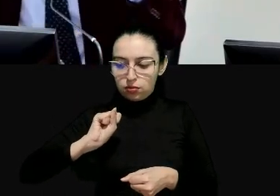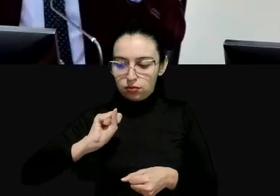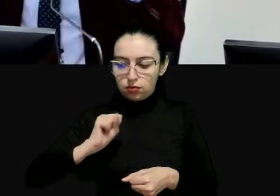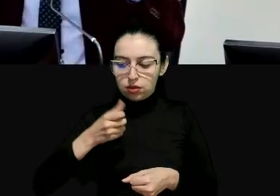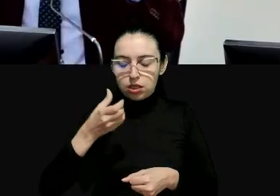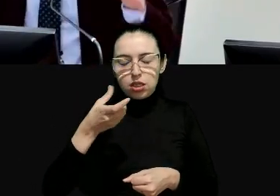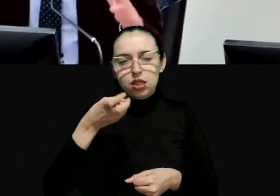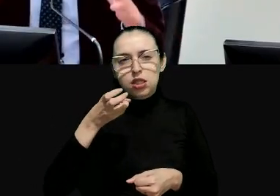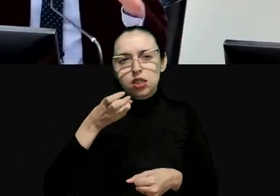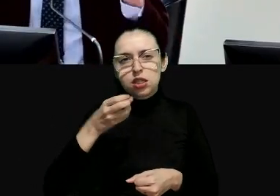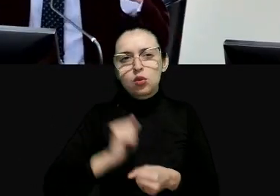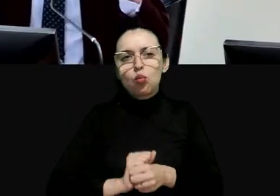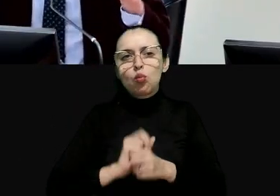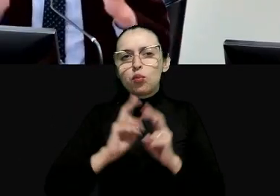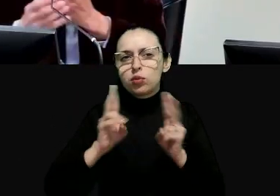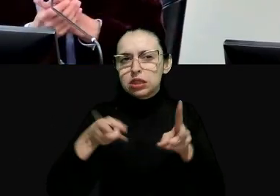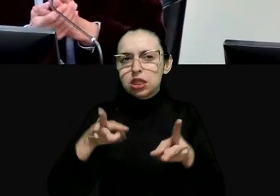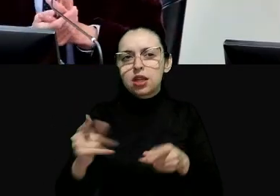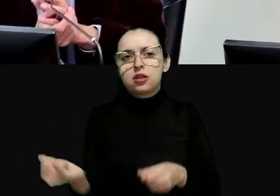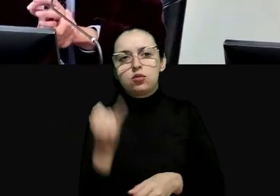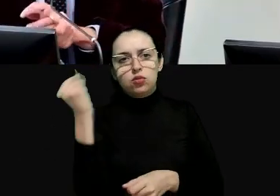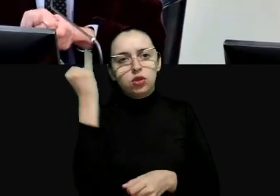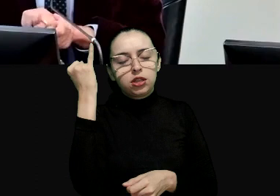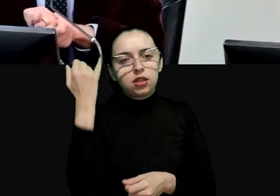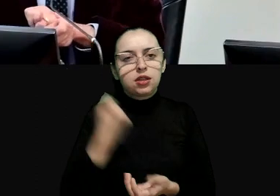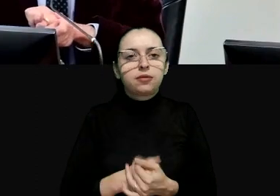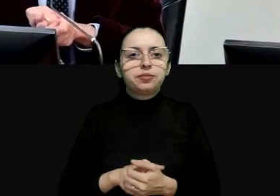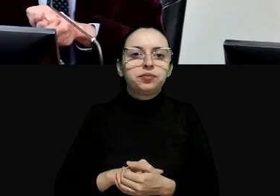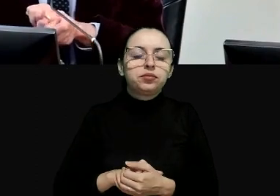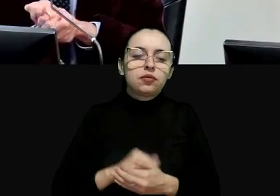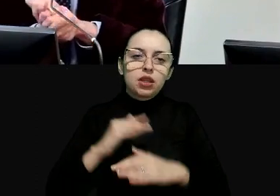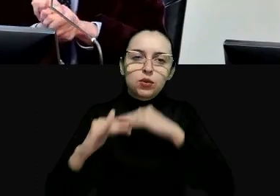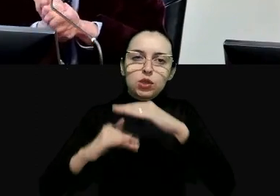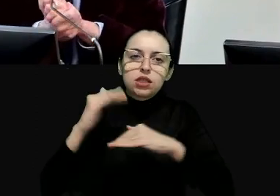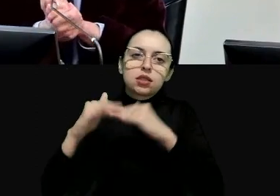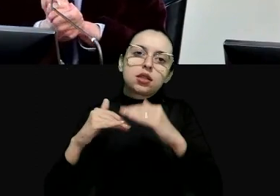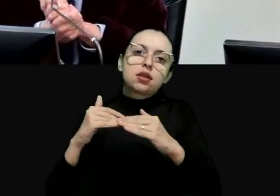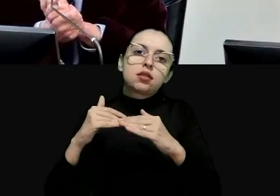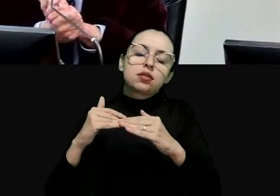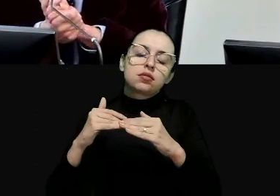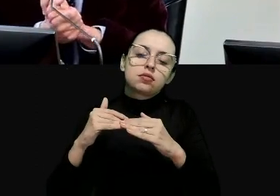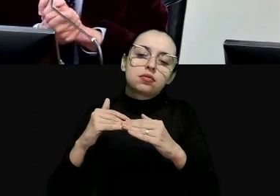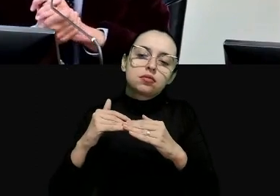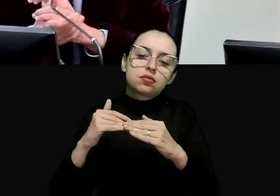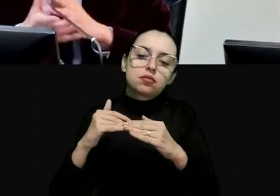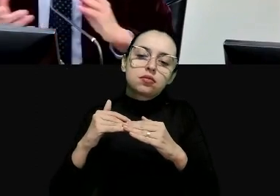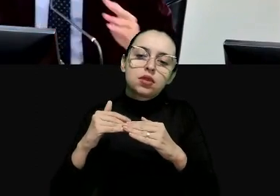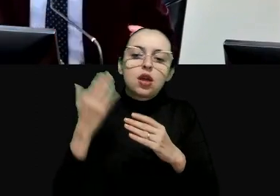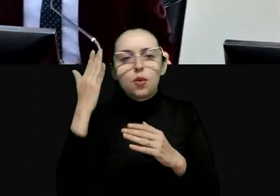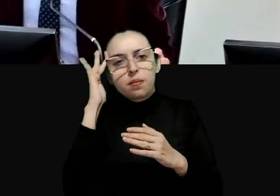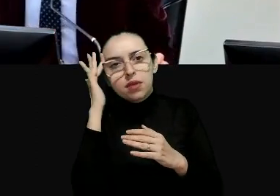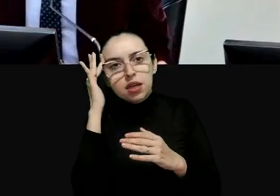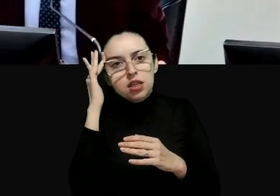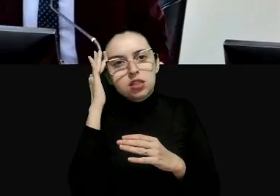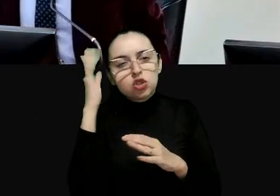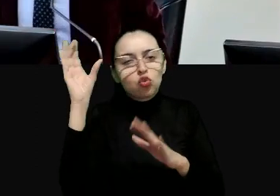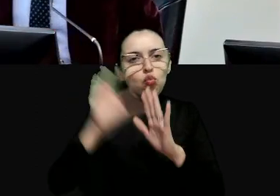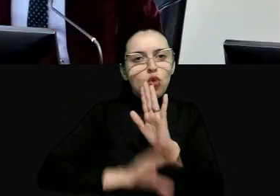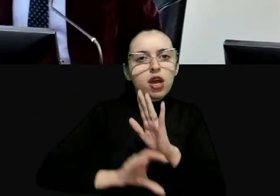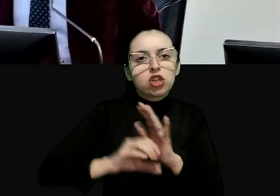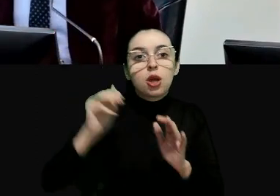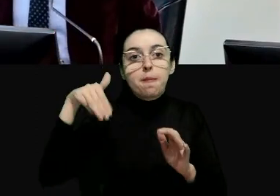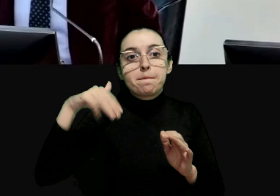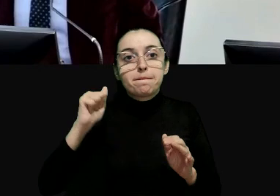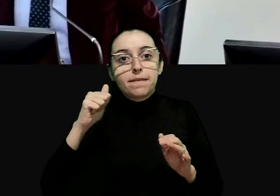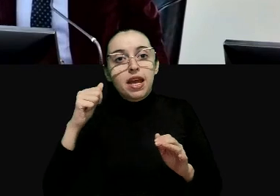se encontra em uma tradição muito importante uma tradição constitucional que começa com a constituição do